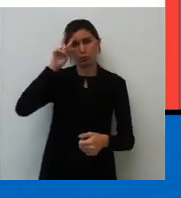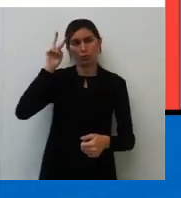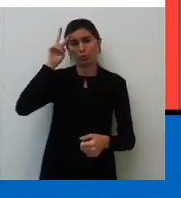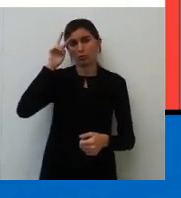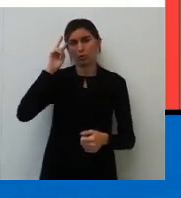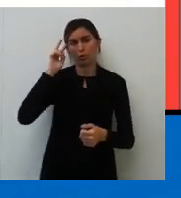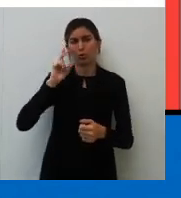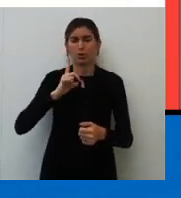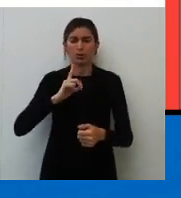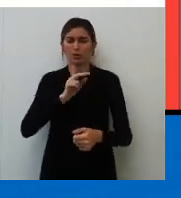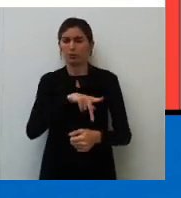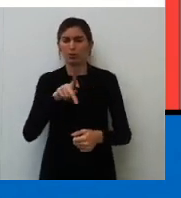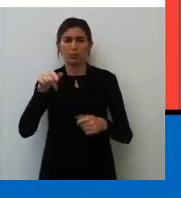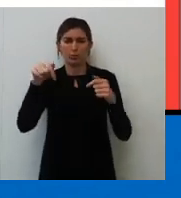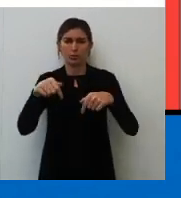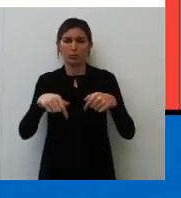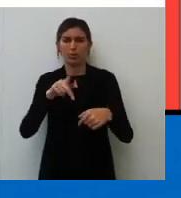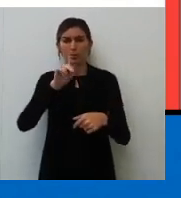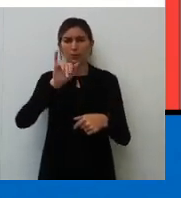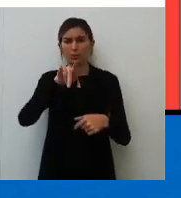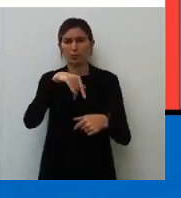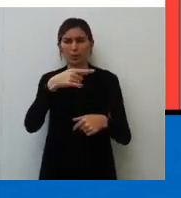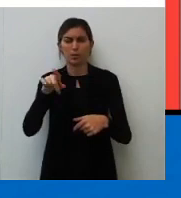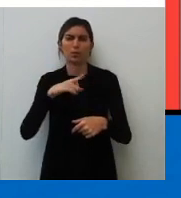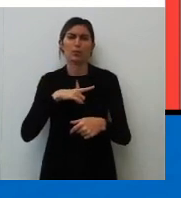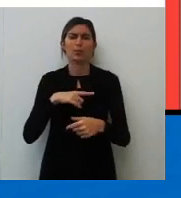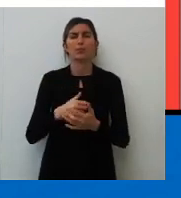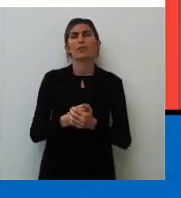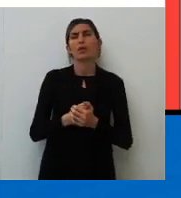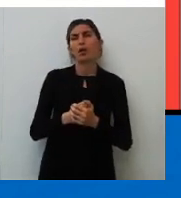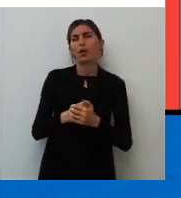A gente tem um grande professor de história aqui, que é Pimpão, né? Henrique.